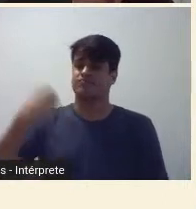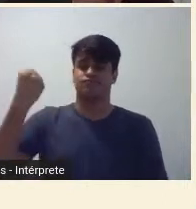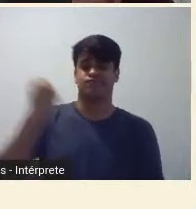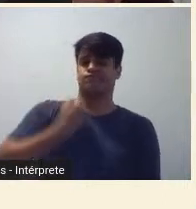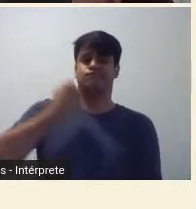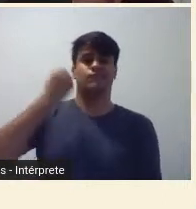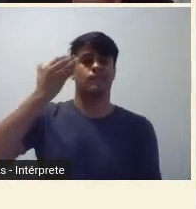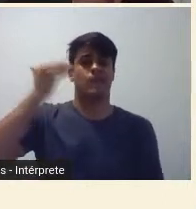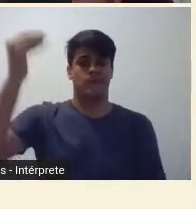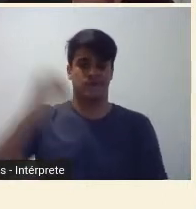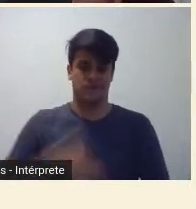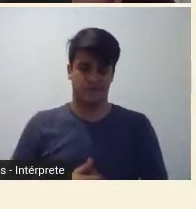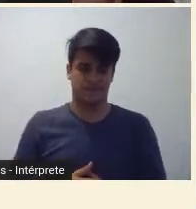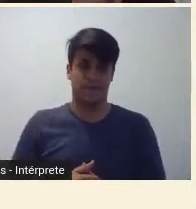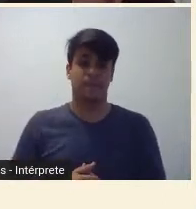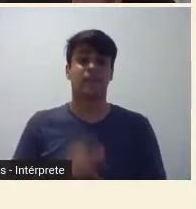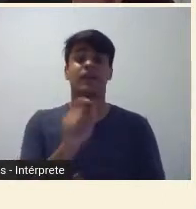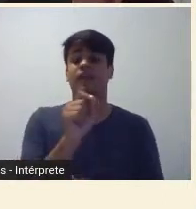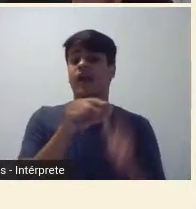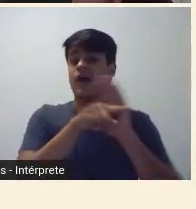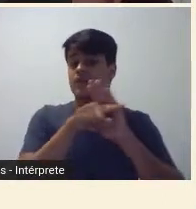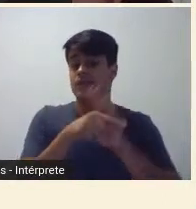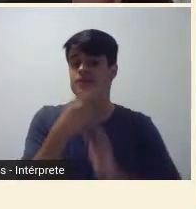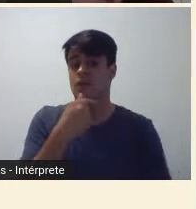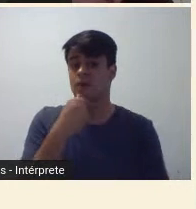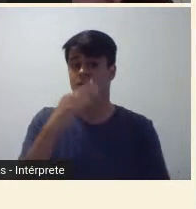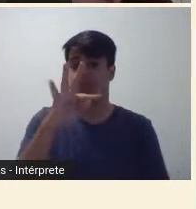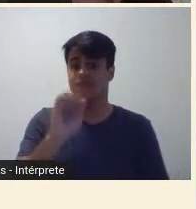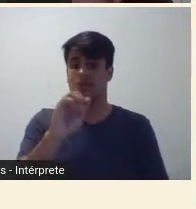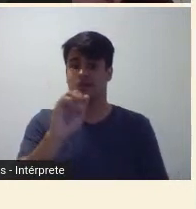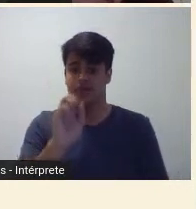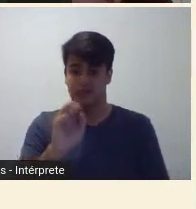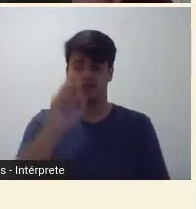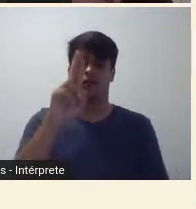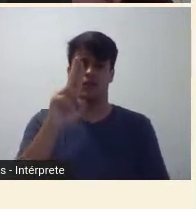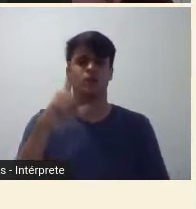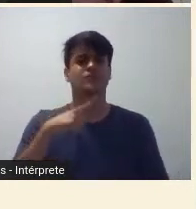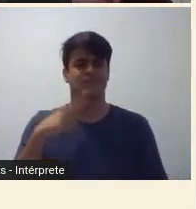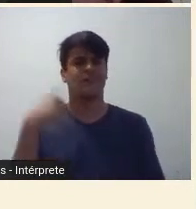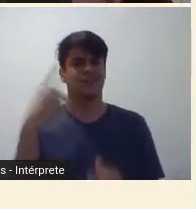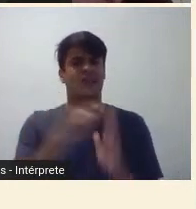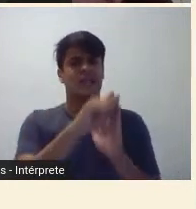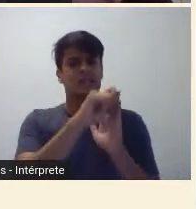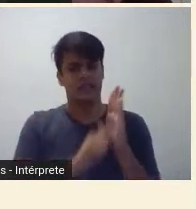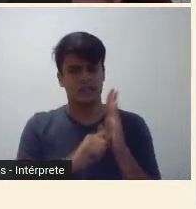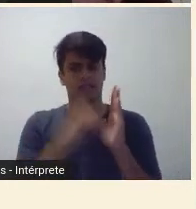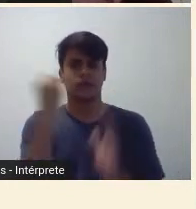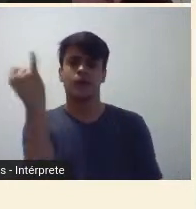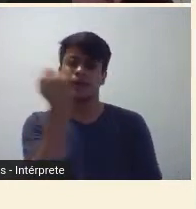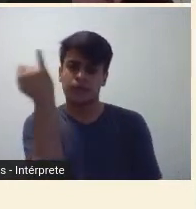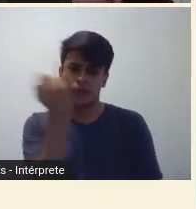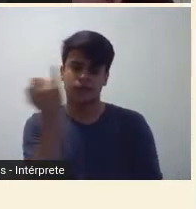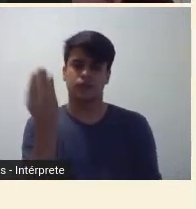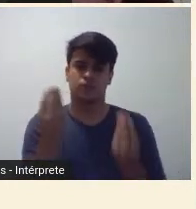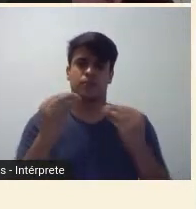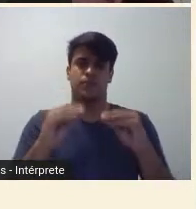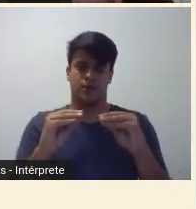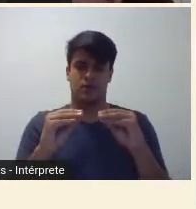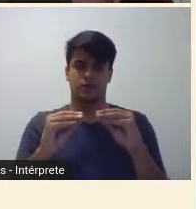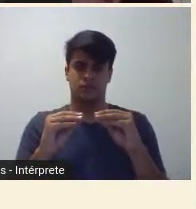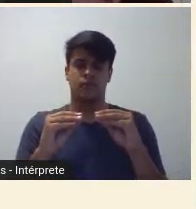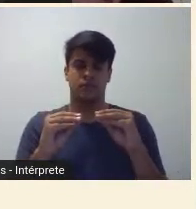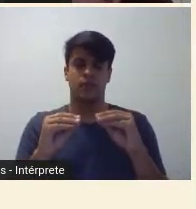analisa isso muito bem é o professor Tadeu Chiarelli, num texto importante, publicado também em livro, né. Anitta